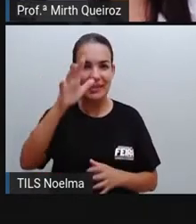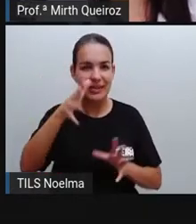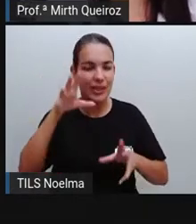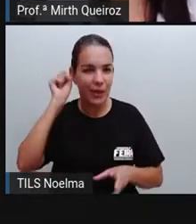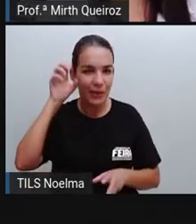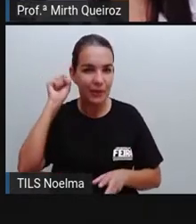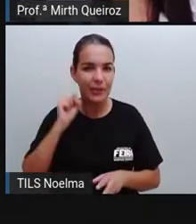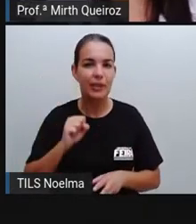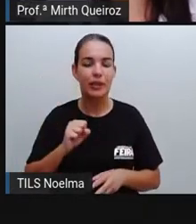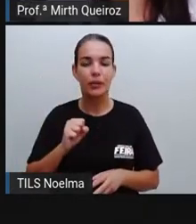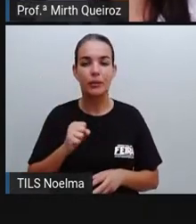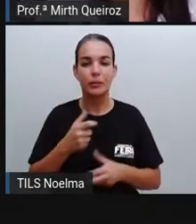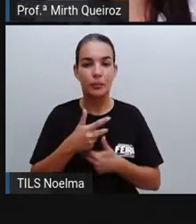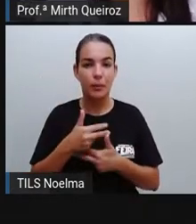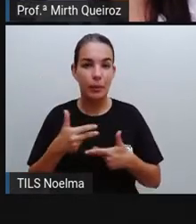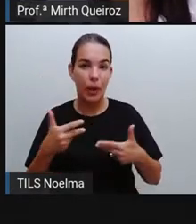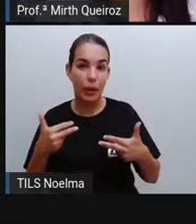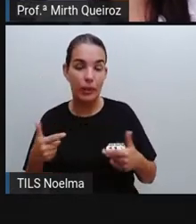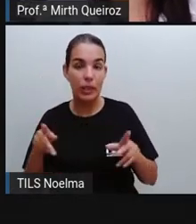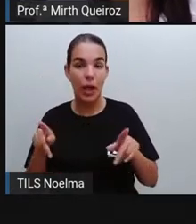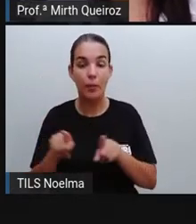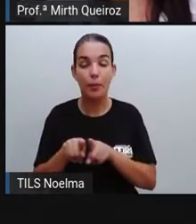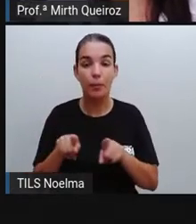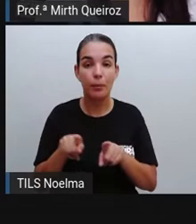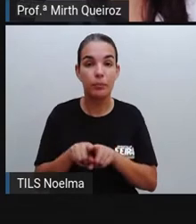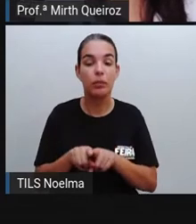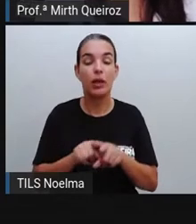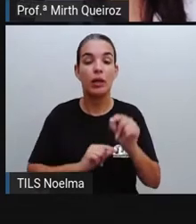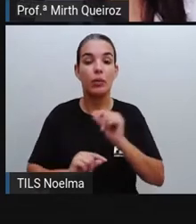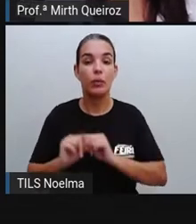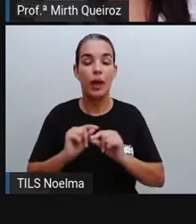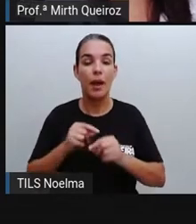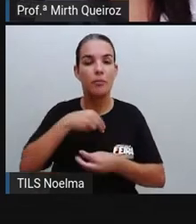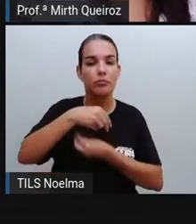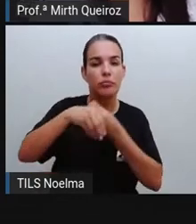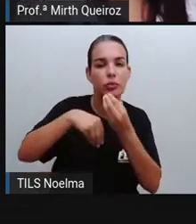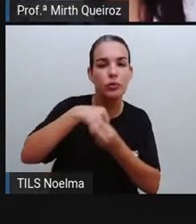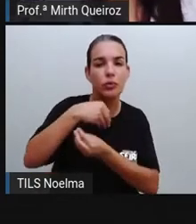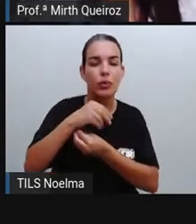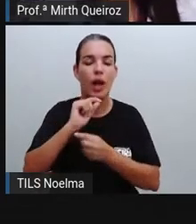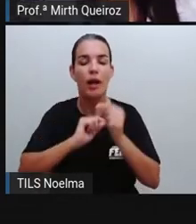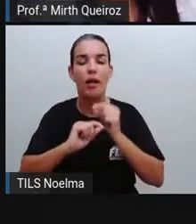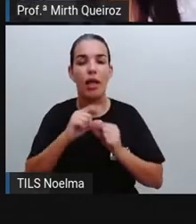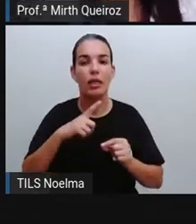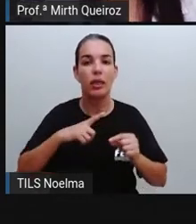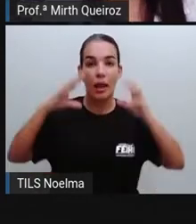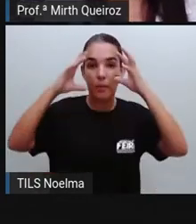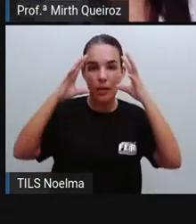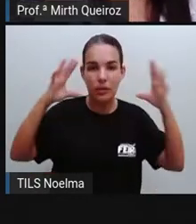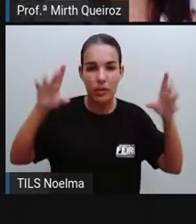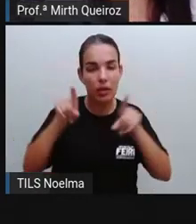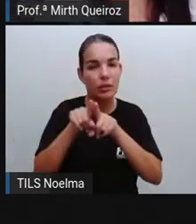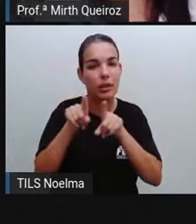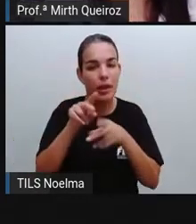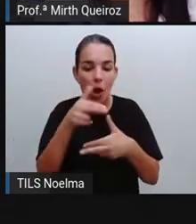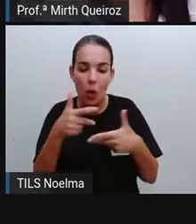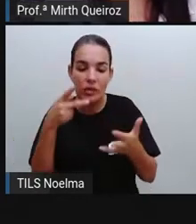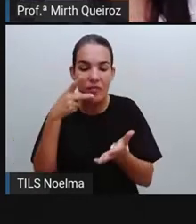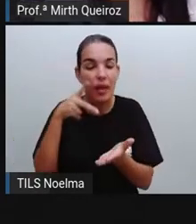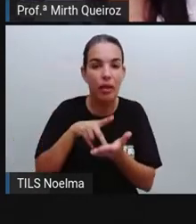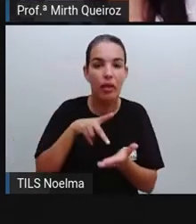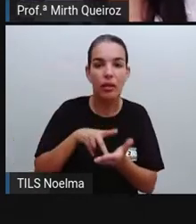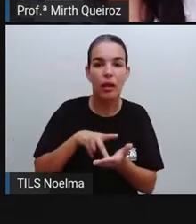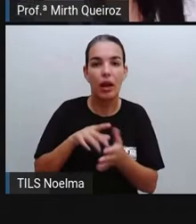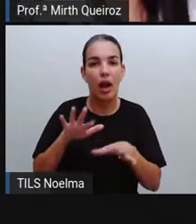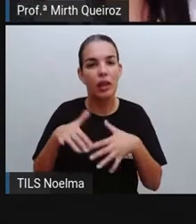onde vocês, por ter essa mistura, né? De algo imaginário com algo real, pode ter gerado